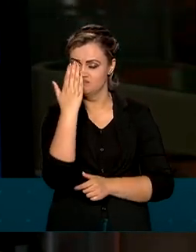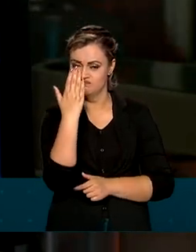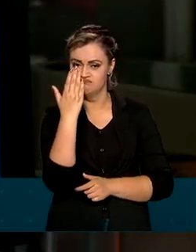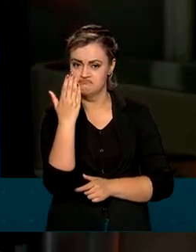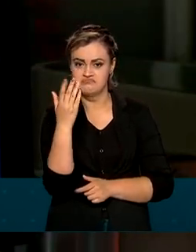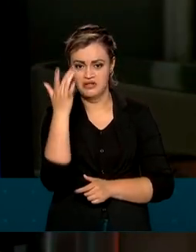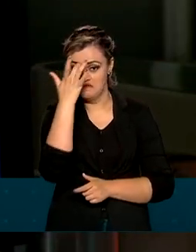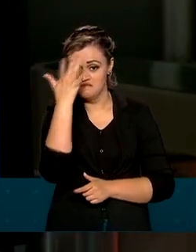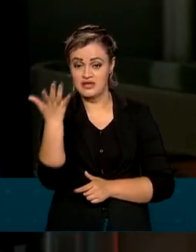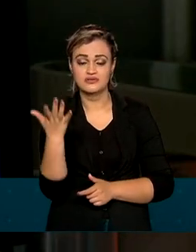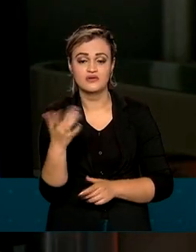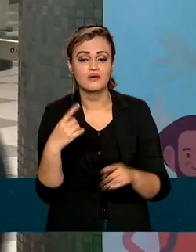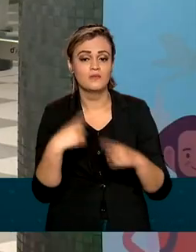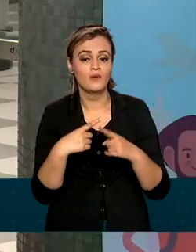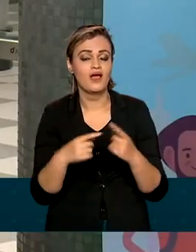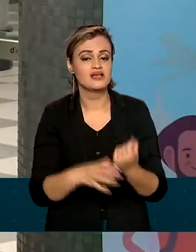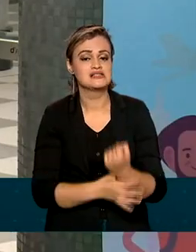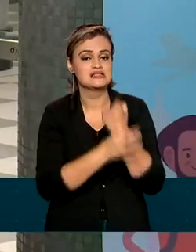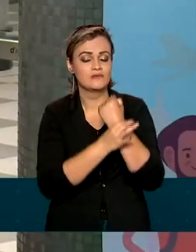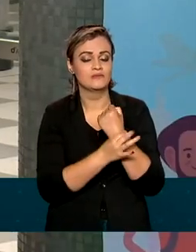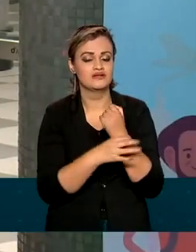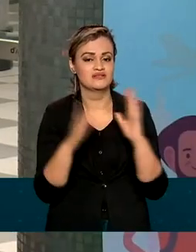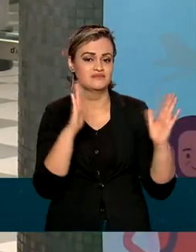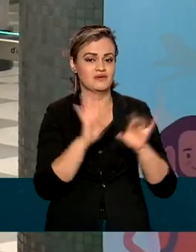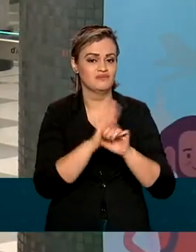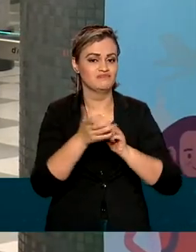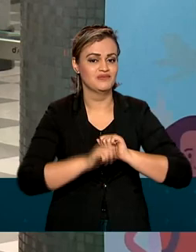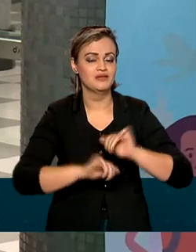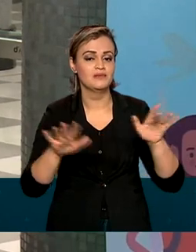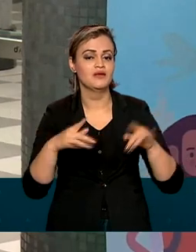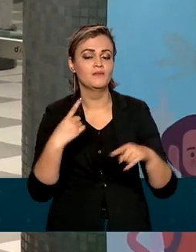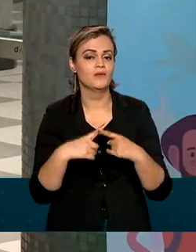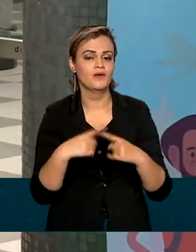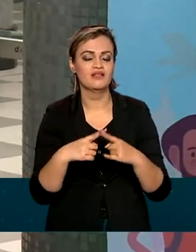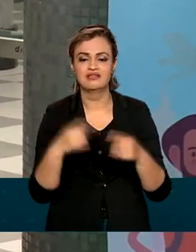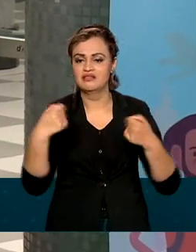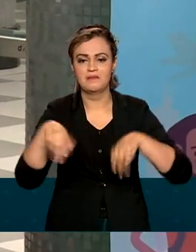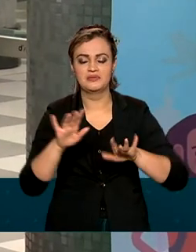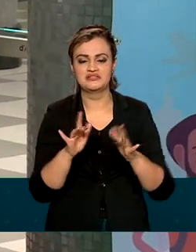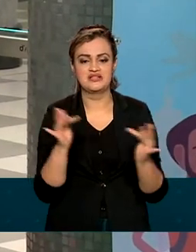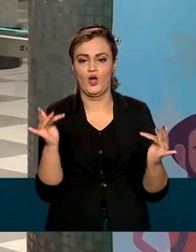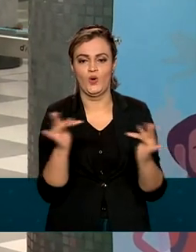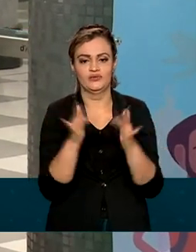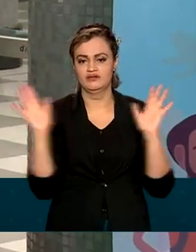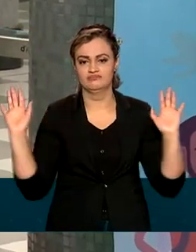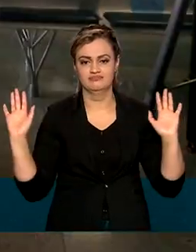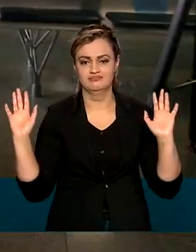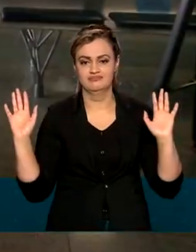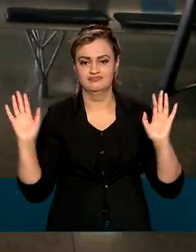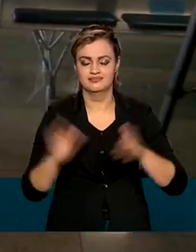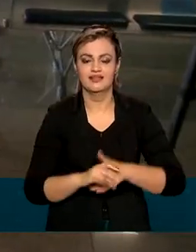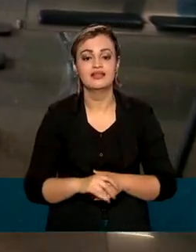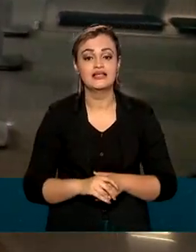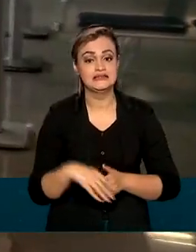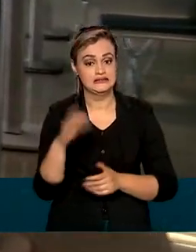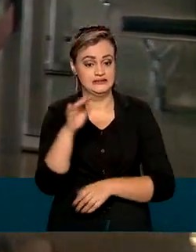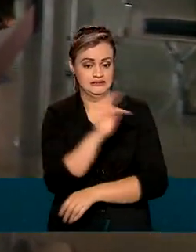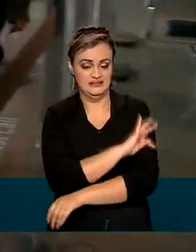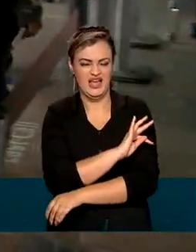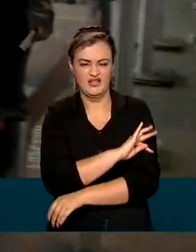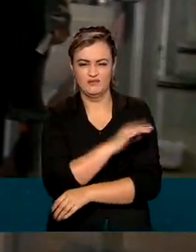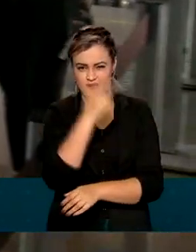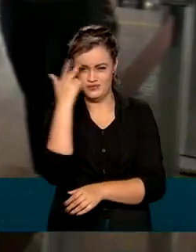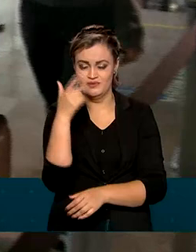% digital garante segurança em tempos de pandemia, porque elimina a necessidade do contato físico. E os técnicos